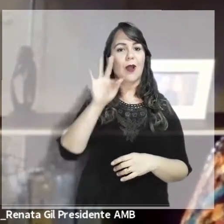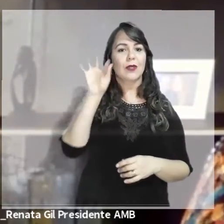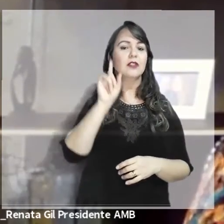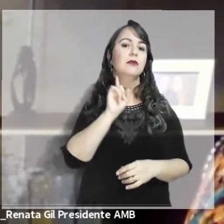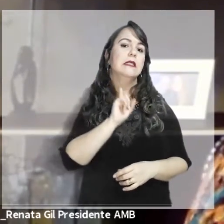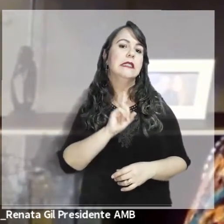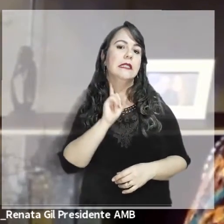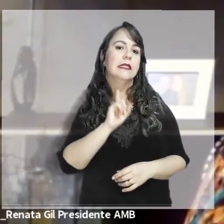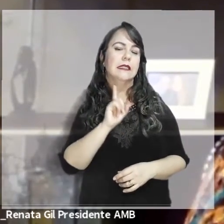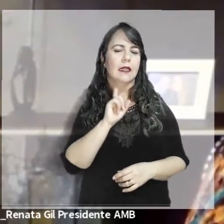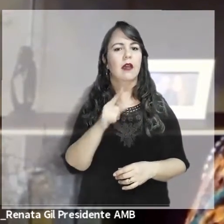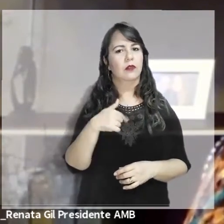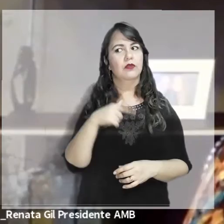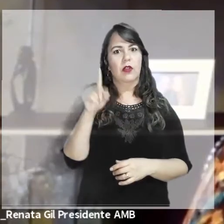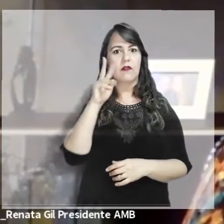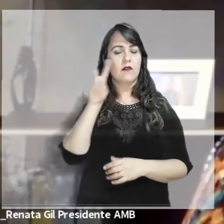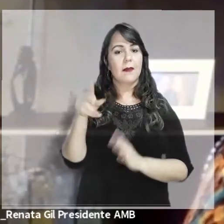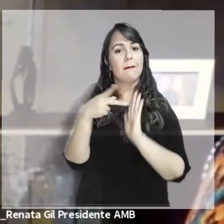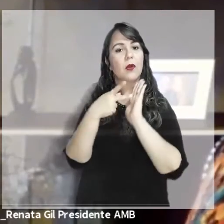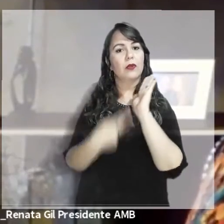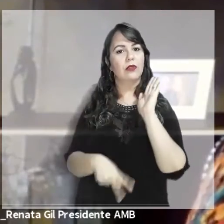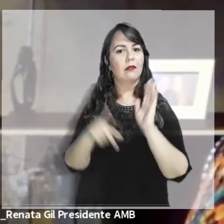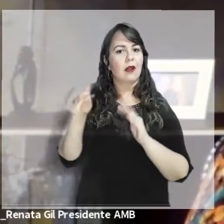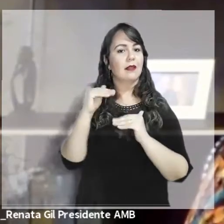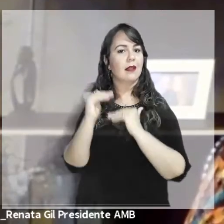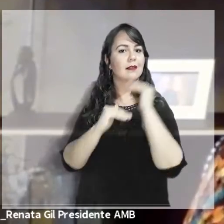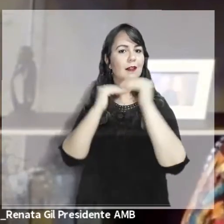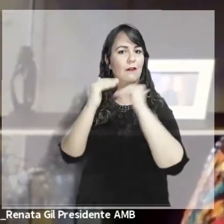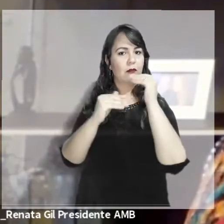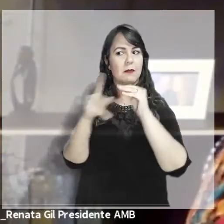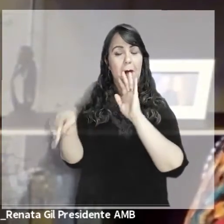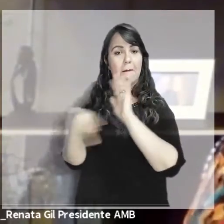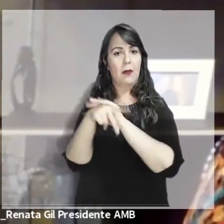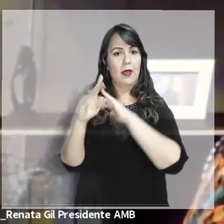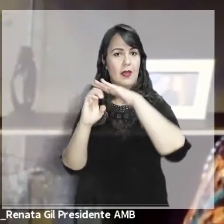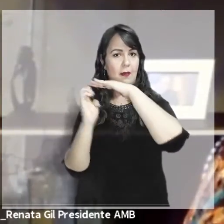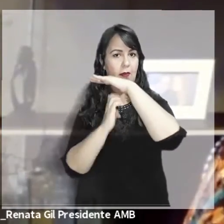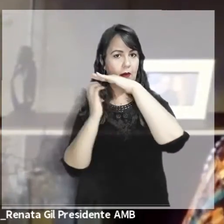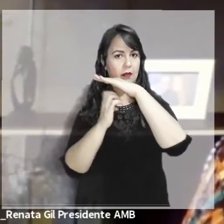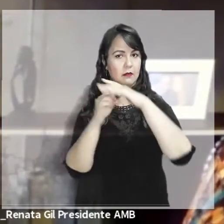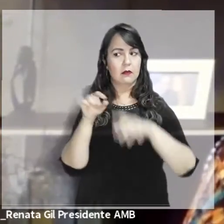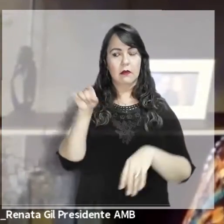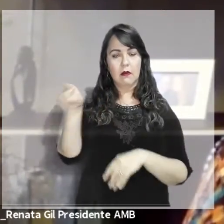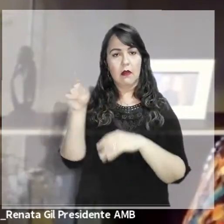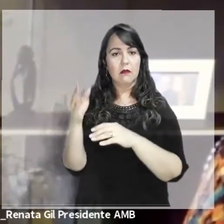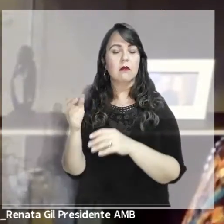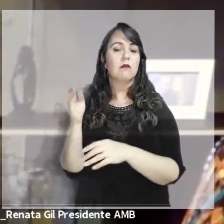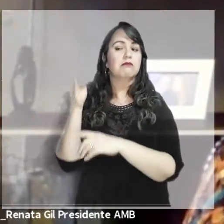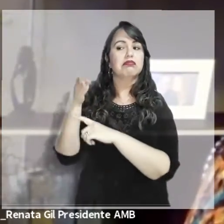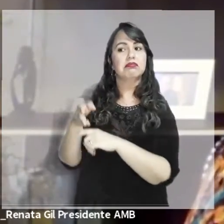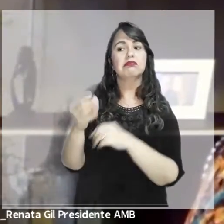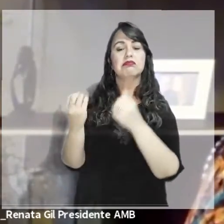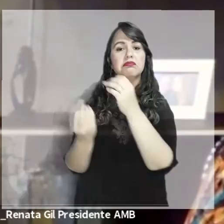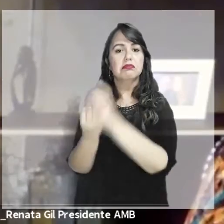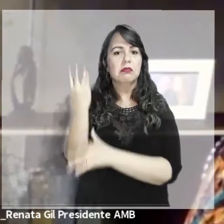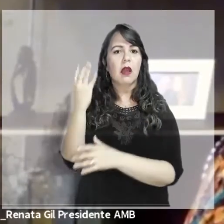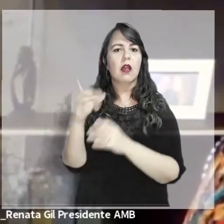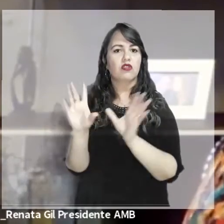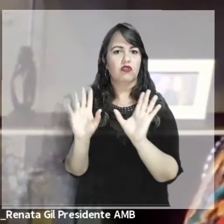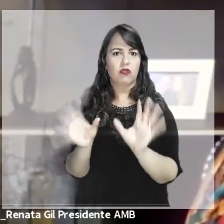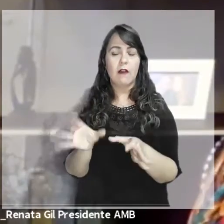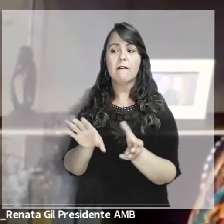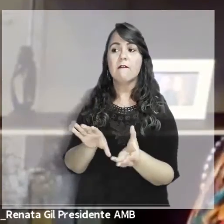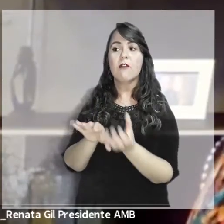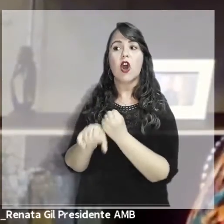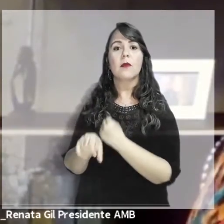Nível da Universidade de Minas Gerais, que desenvolve um projeto com a sua própria empresa dentro da universidade